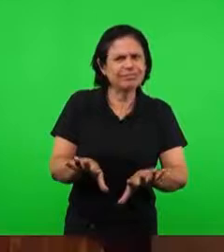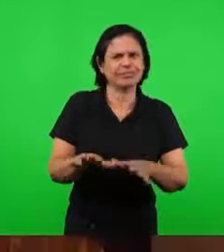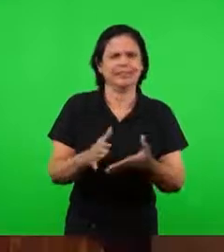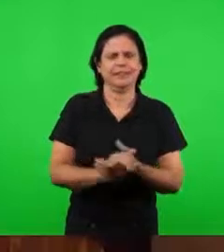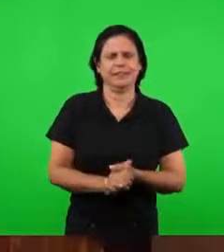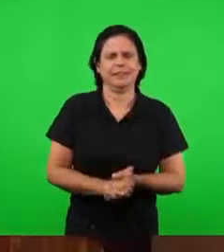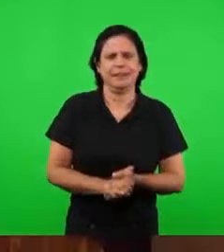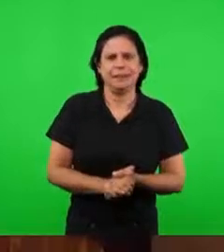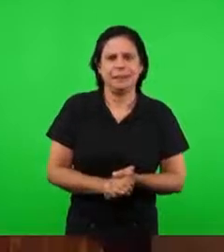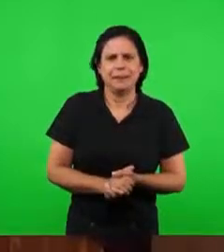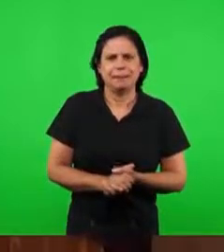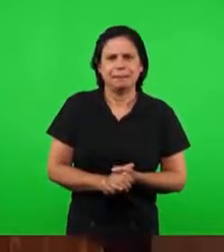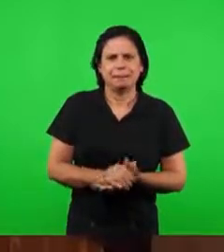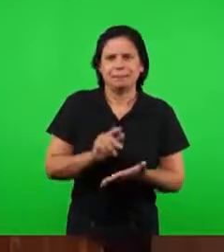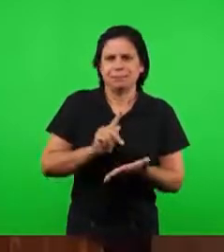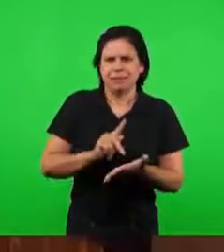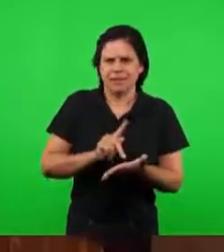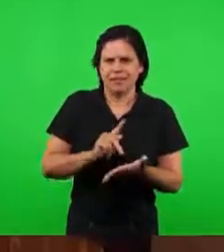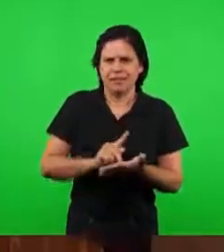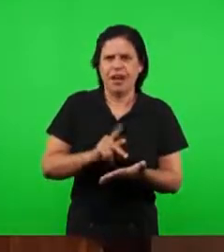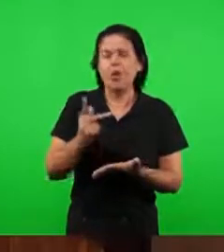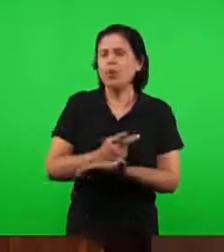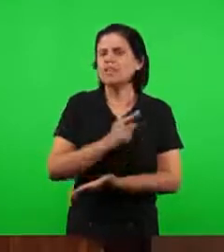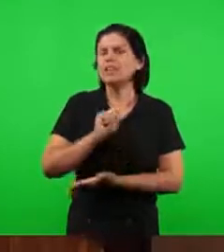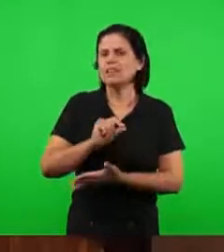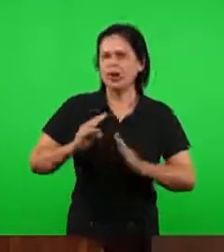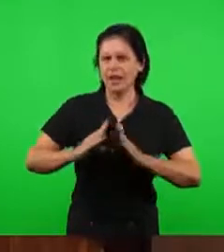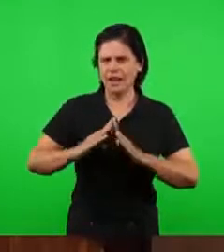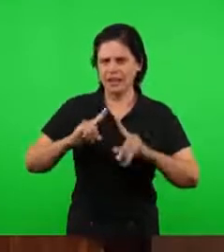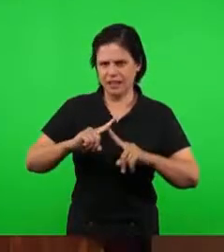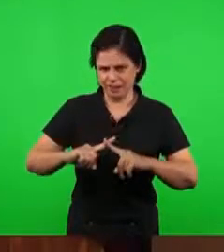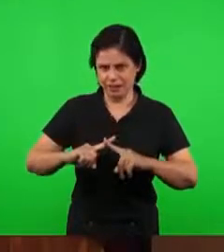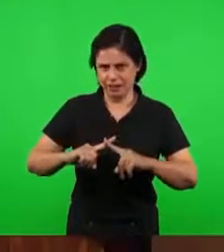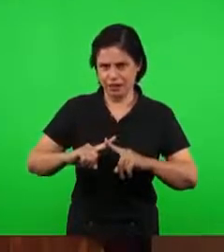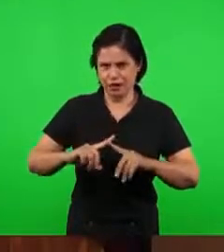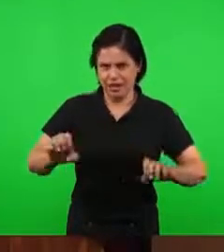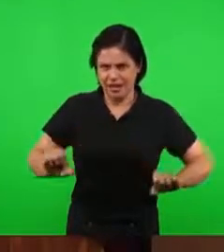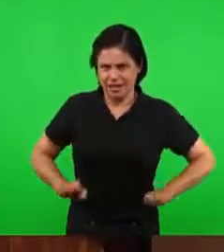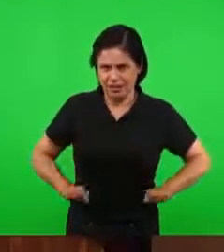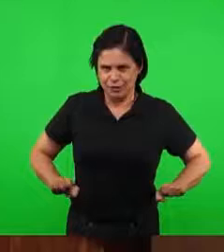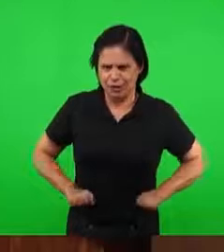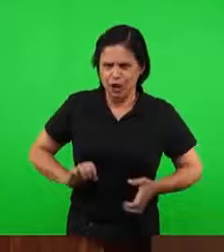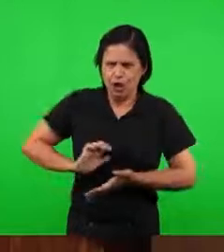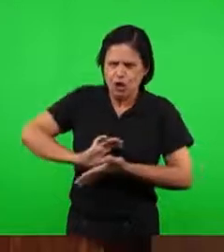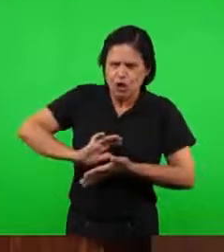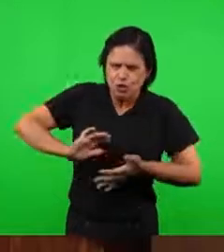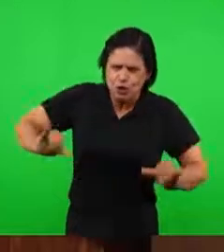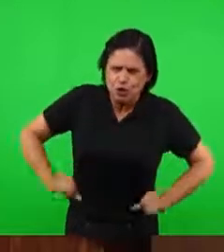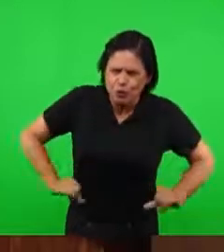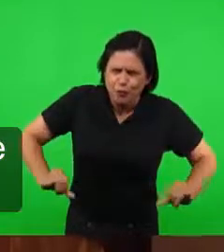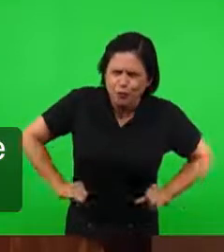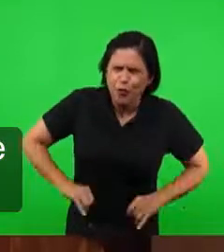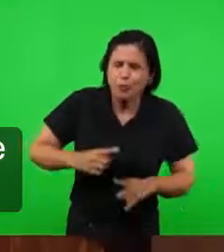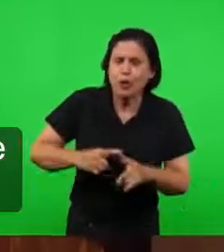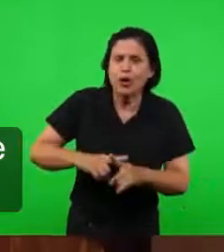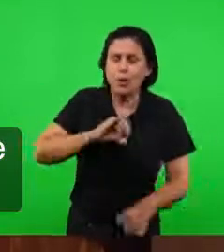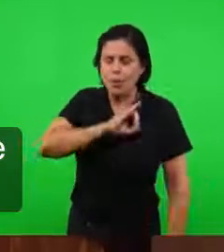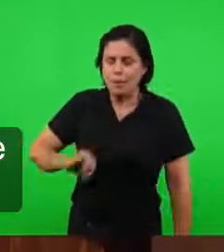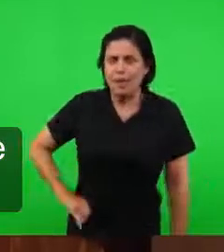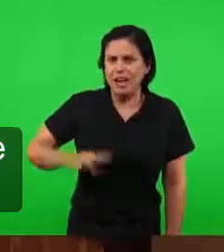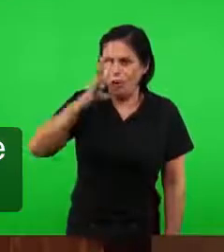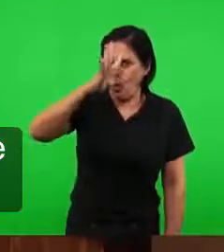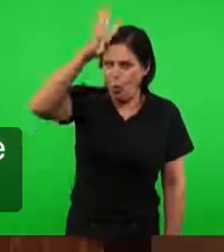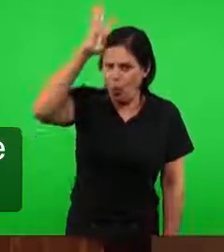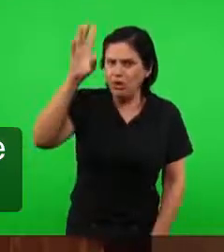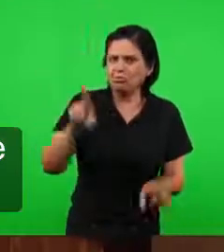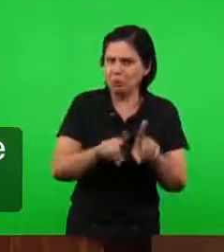Na verdade, foi o grande massacre promovido pelo Império Romano e mesmo por aqueles religiosos